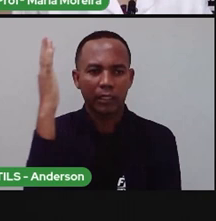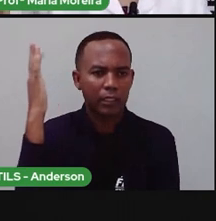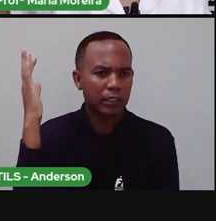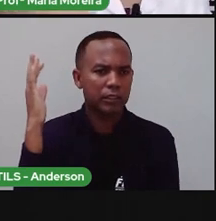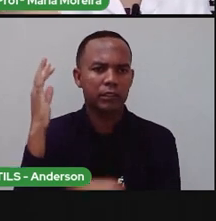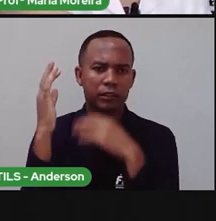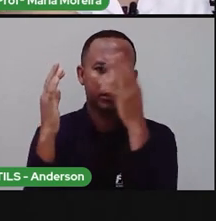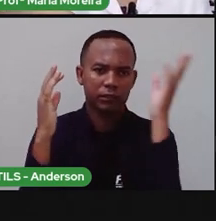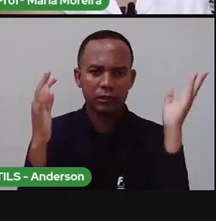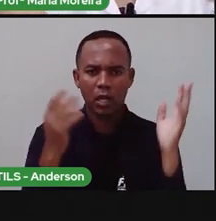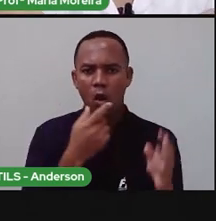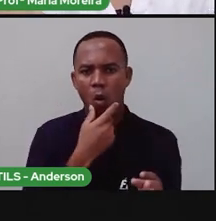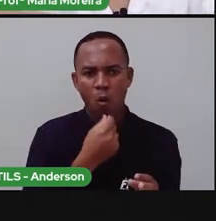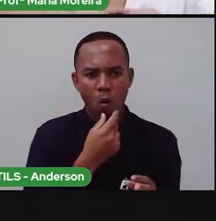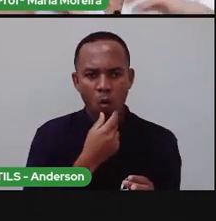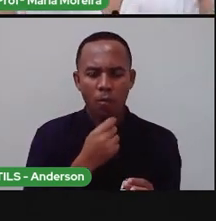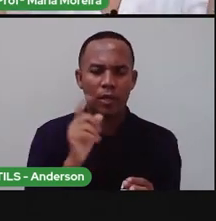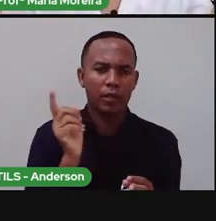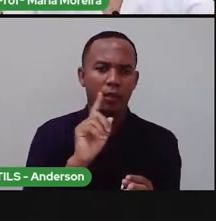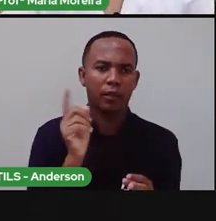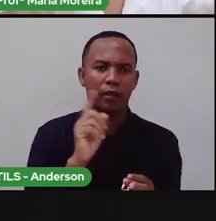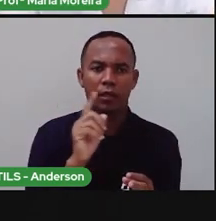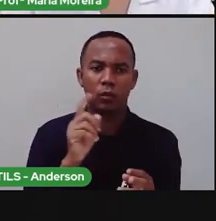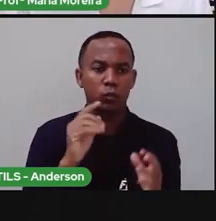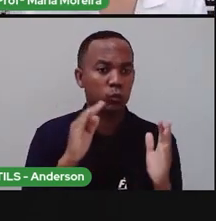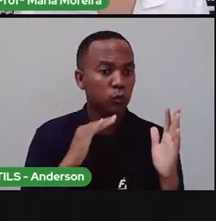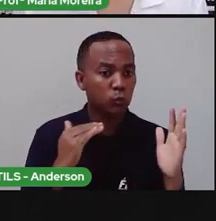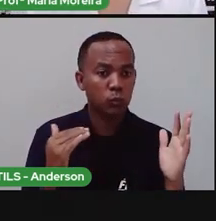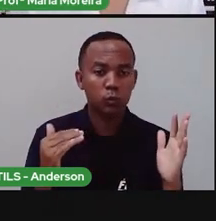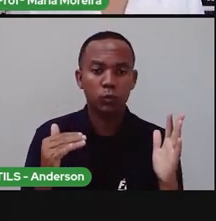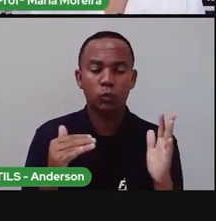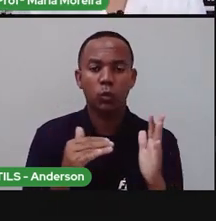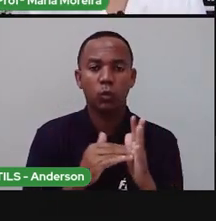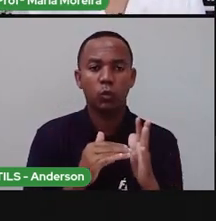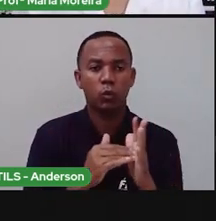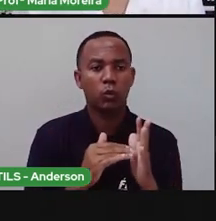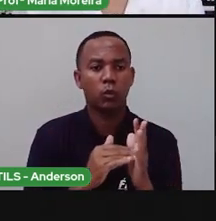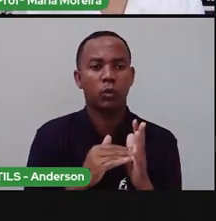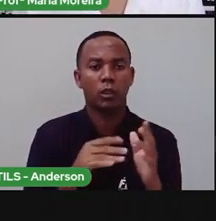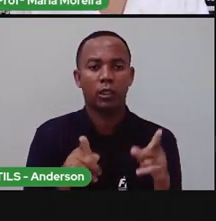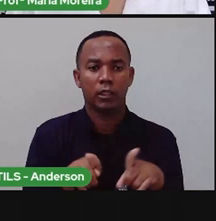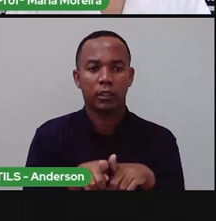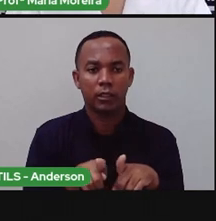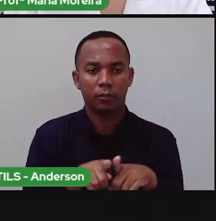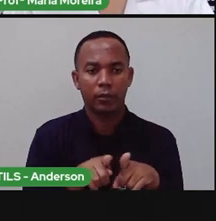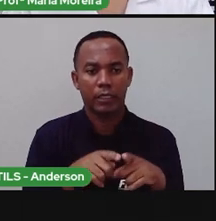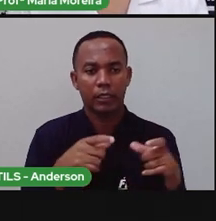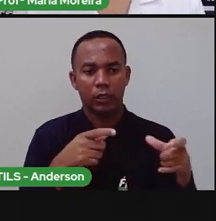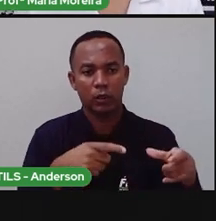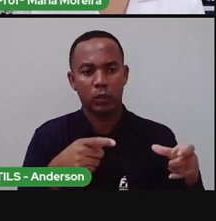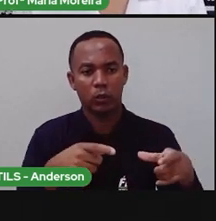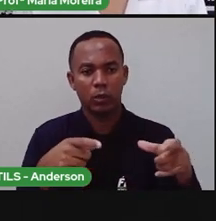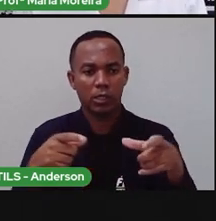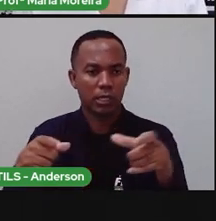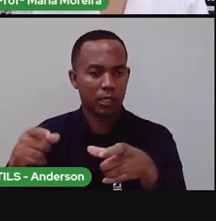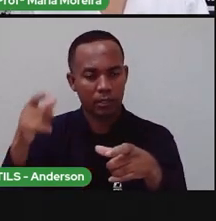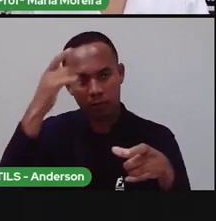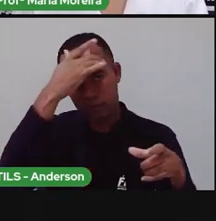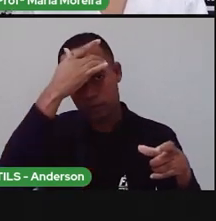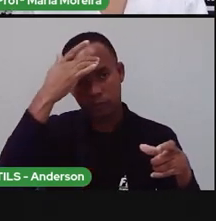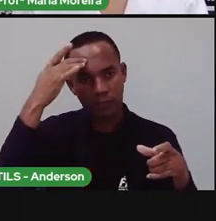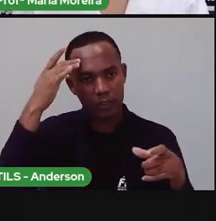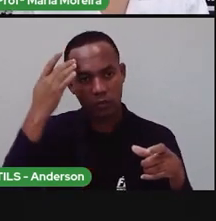não é só o homem. Essa biosfera inclui tudo, né? Inclui também o quê? O ambiente onde as pessoas o quê?